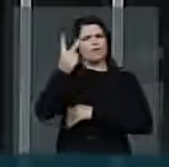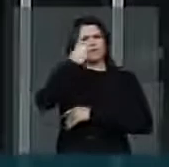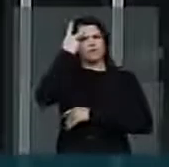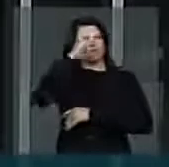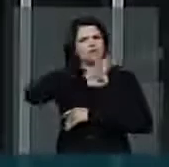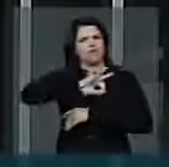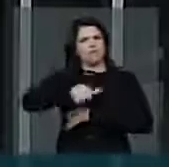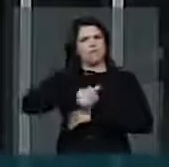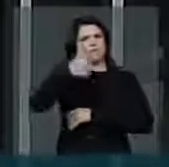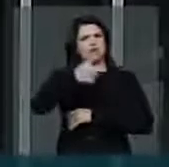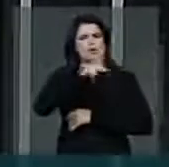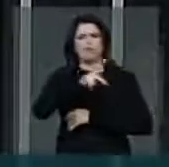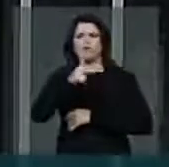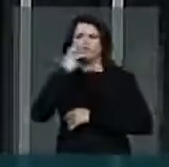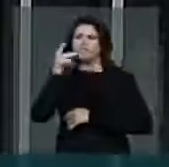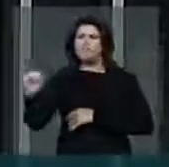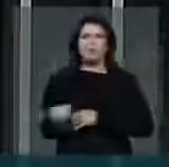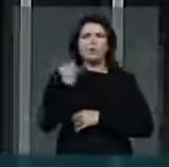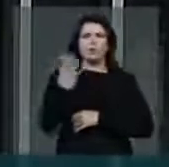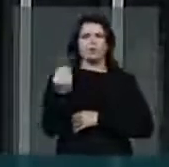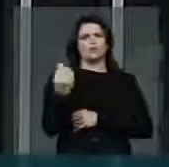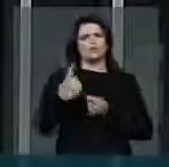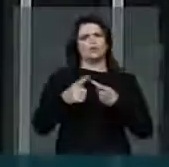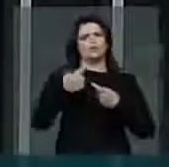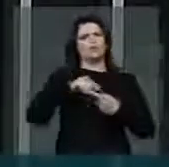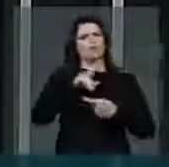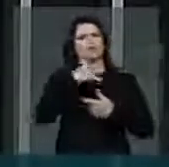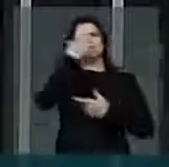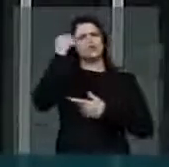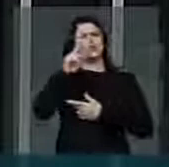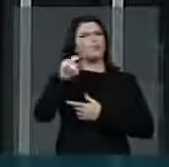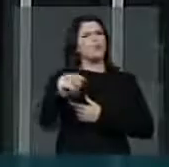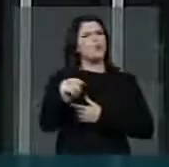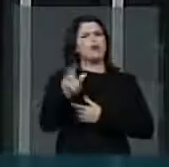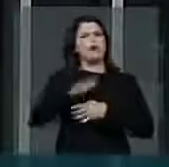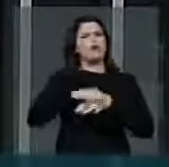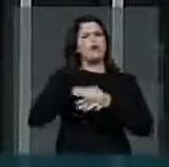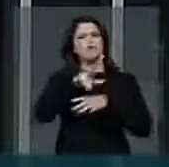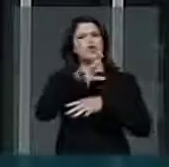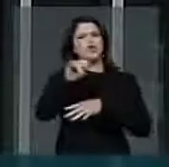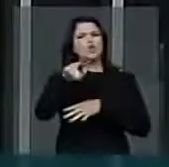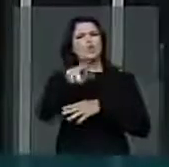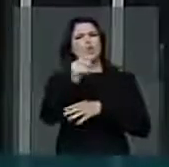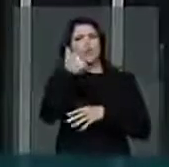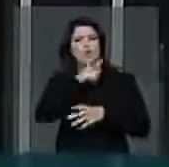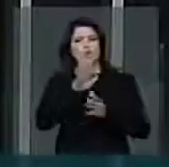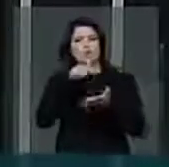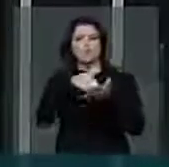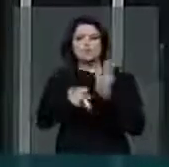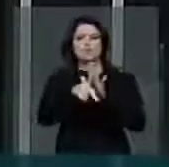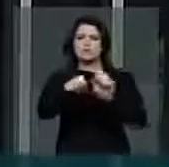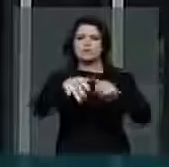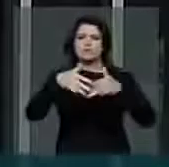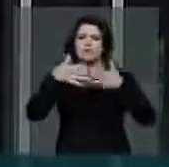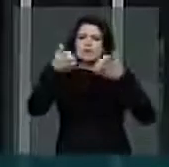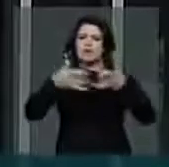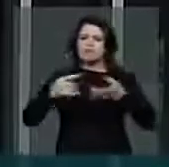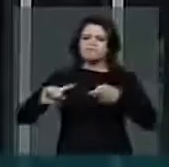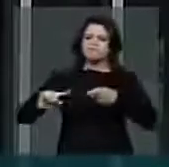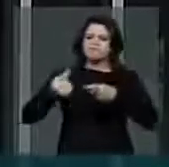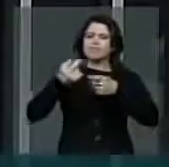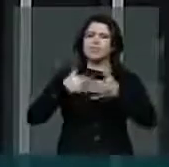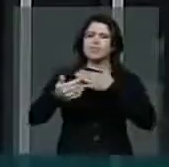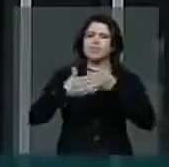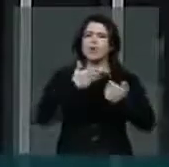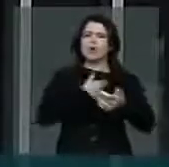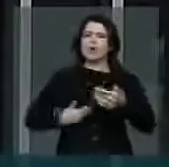professores, isso sim é imprescindível, nós não abriremos mão em nenhum momento de chegar aqui nessa tribuna e contestar qualquer